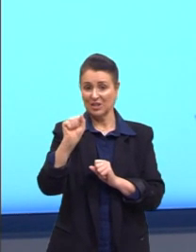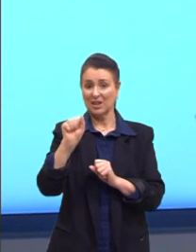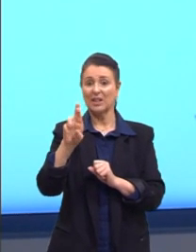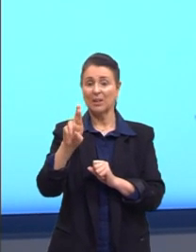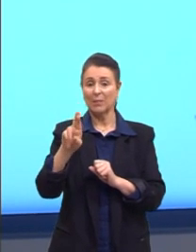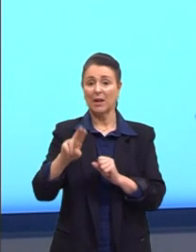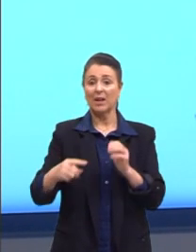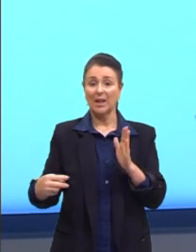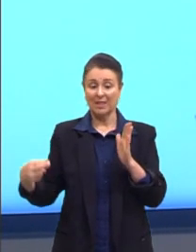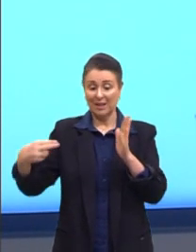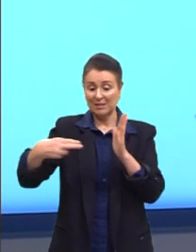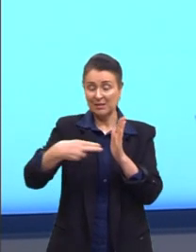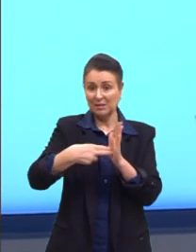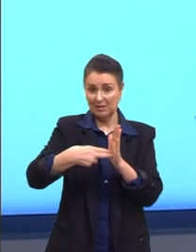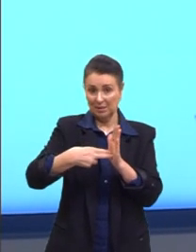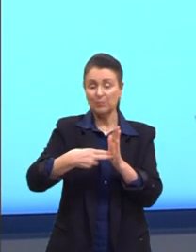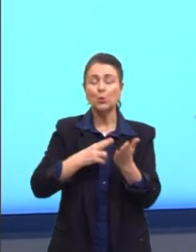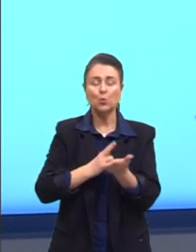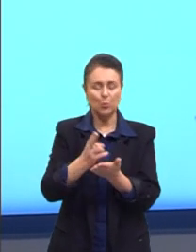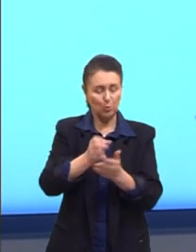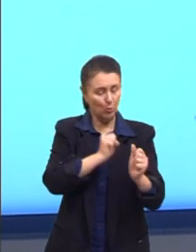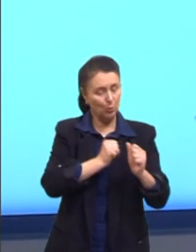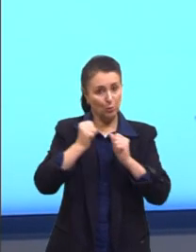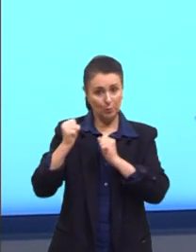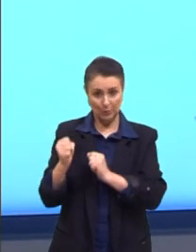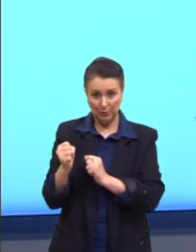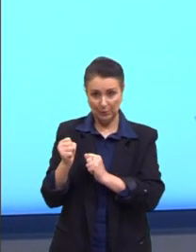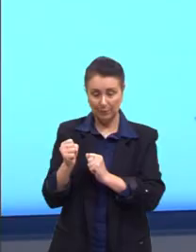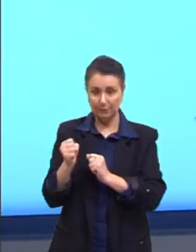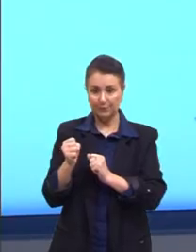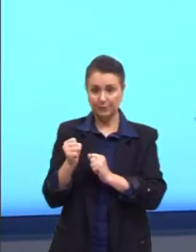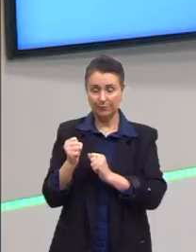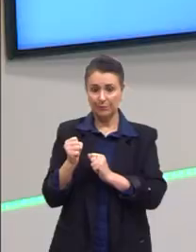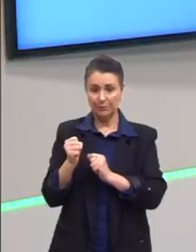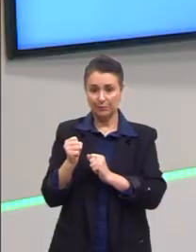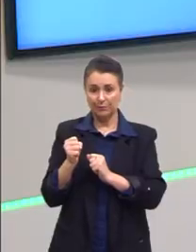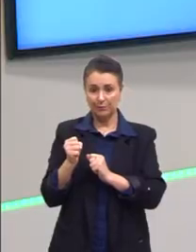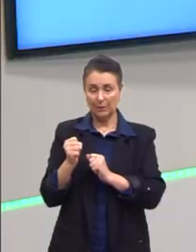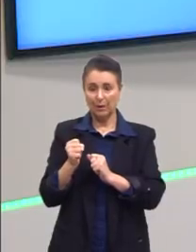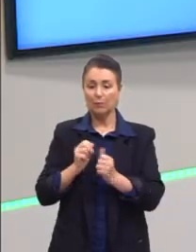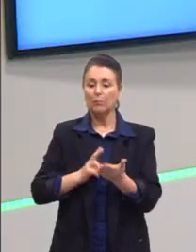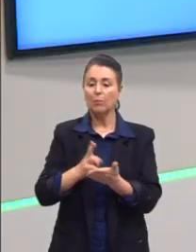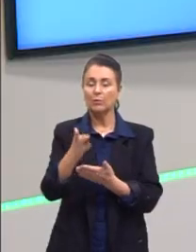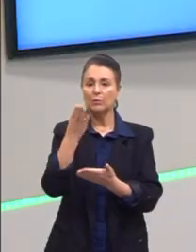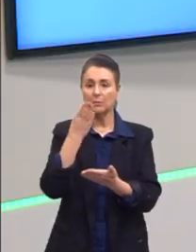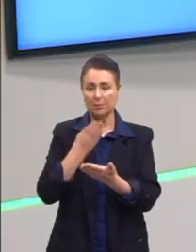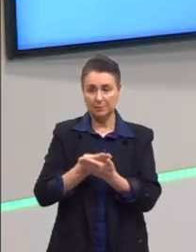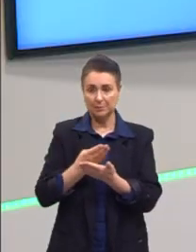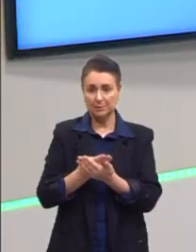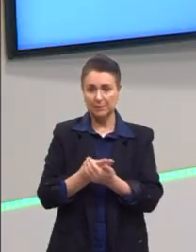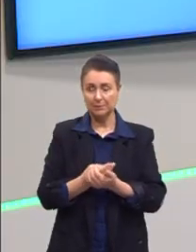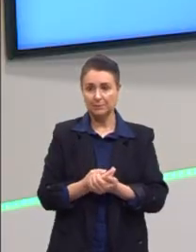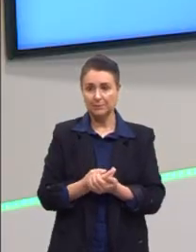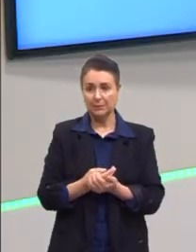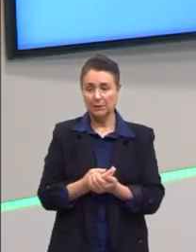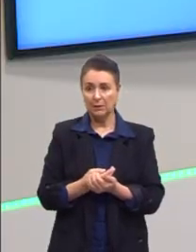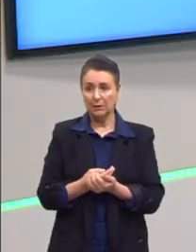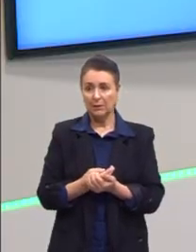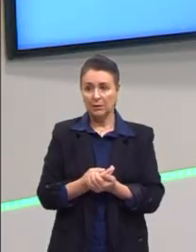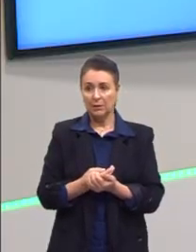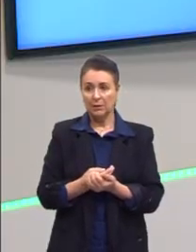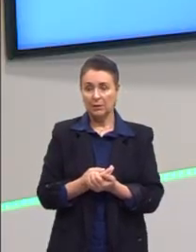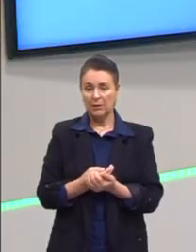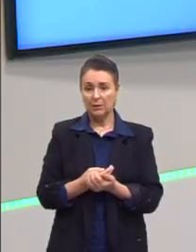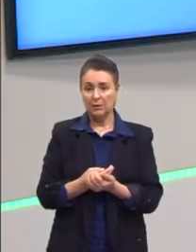muito importante. Se manteve no poder, está se perpetuando. Vamos passar mais um slidezinho. E aí,